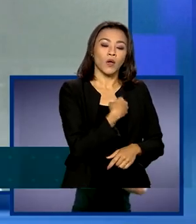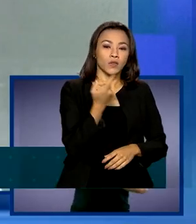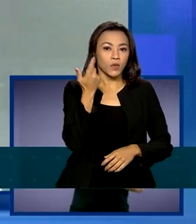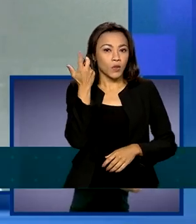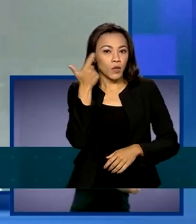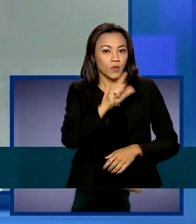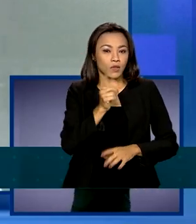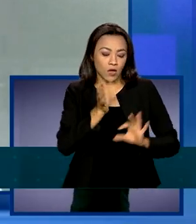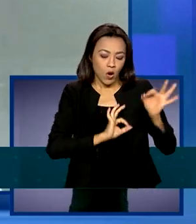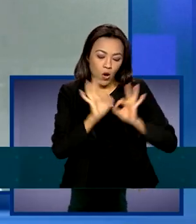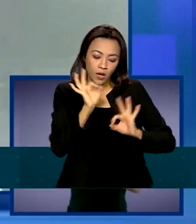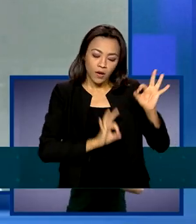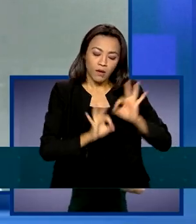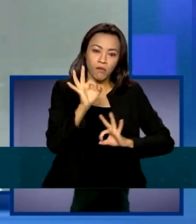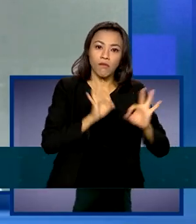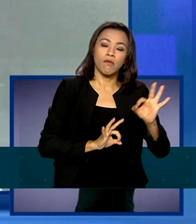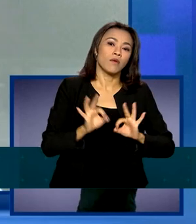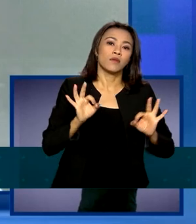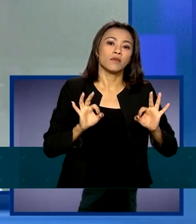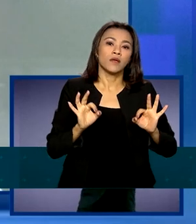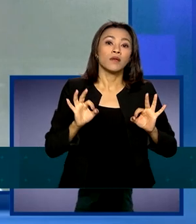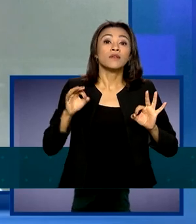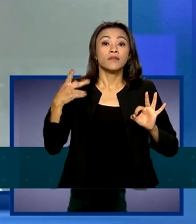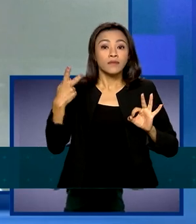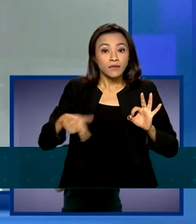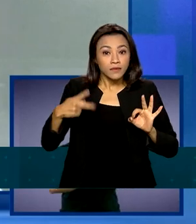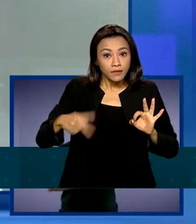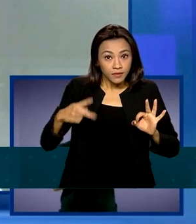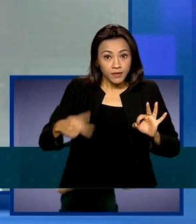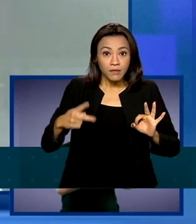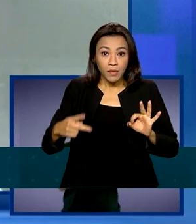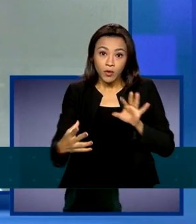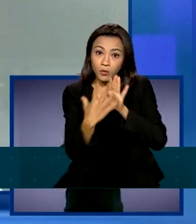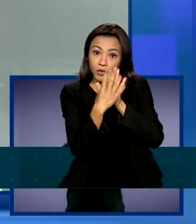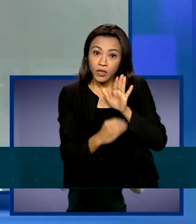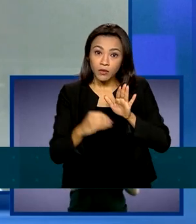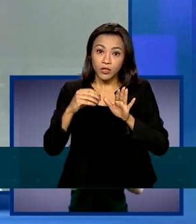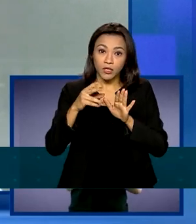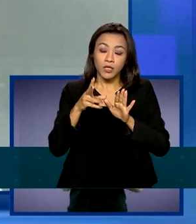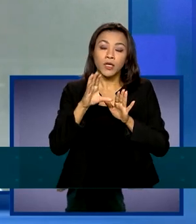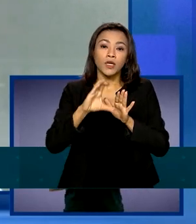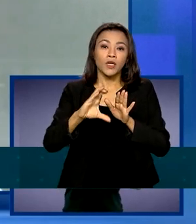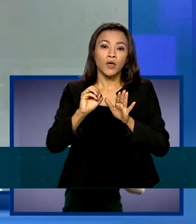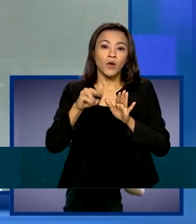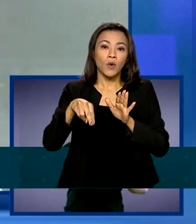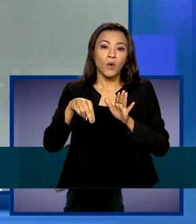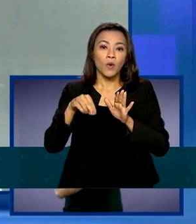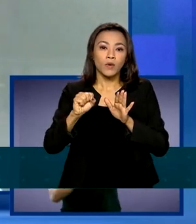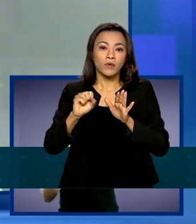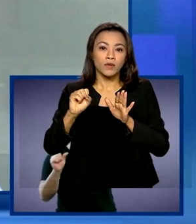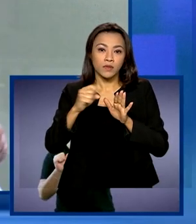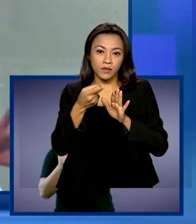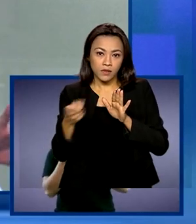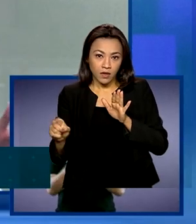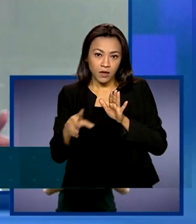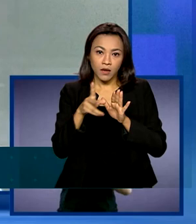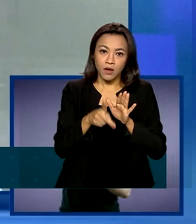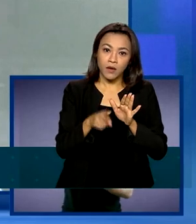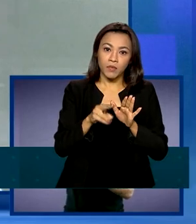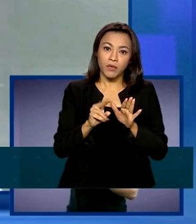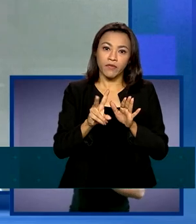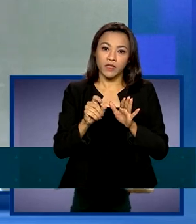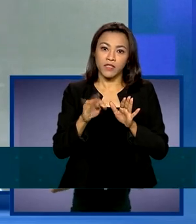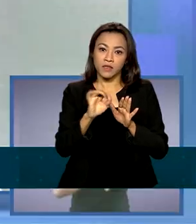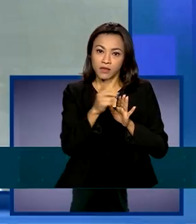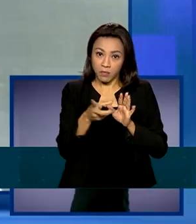Serviços, que é a função de modernização do Estado brasileiro, através de concessões e privatizações, decidimos também não só apoiar o governo